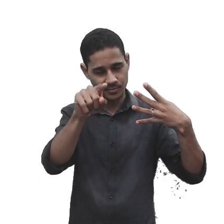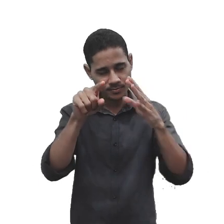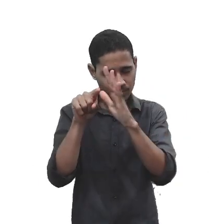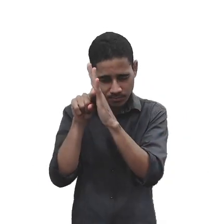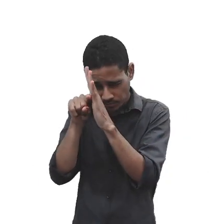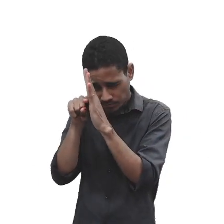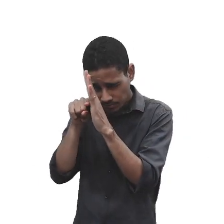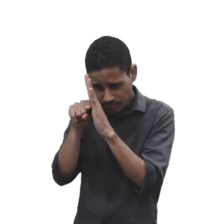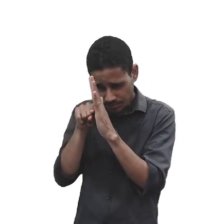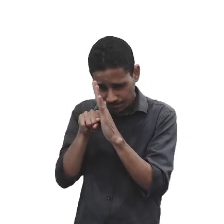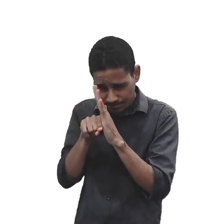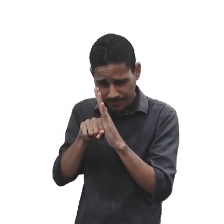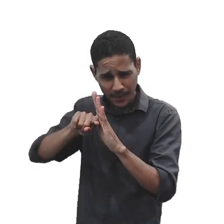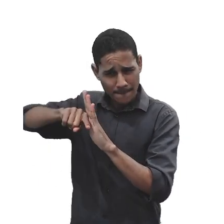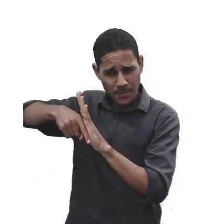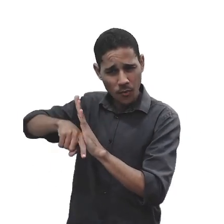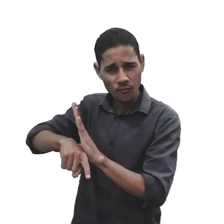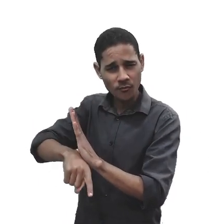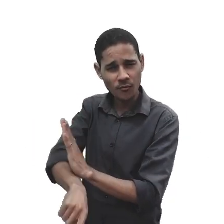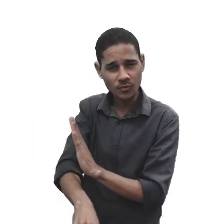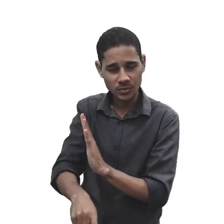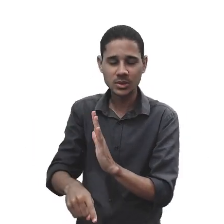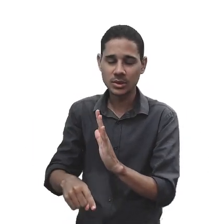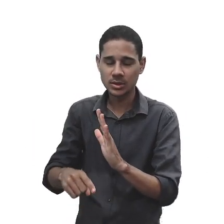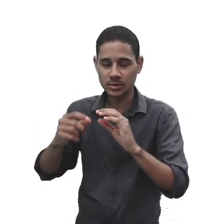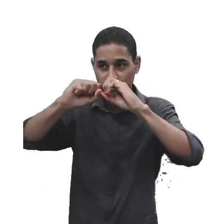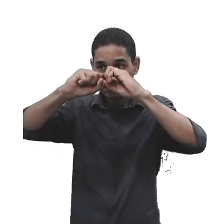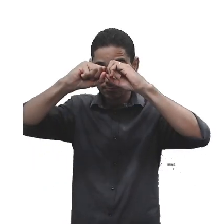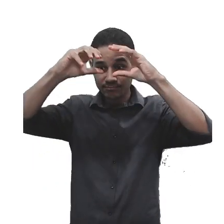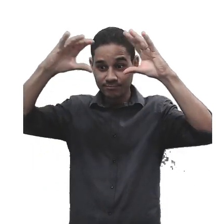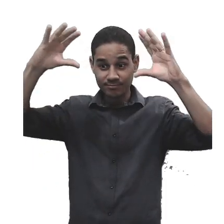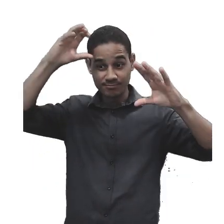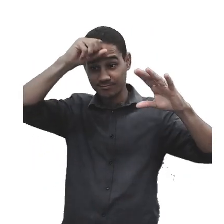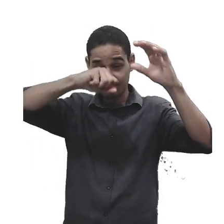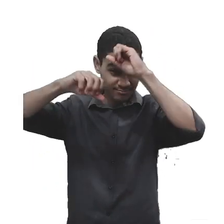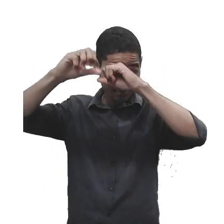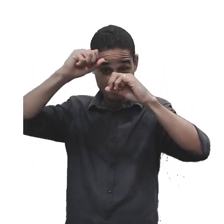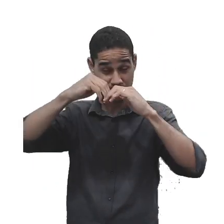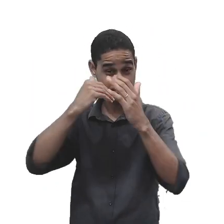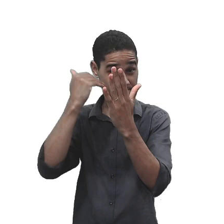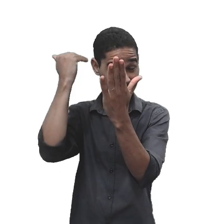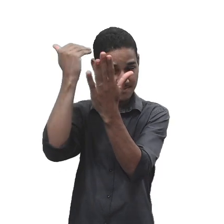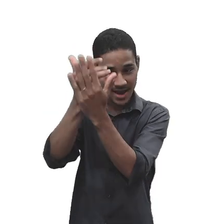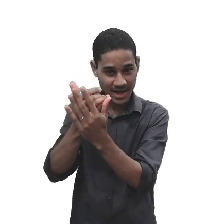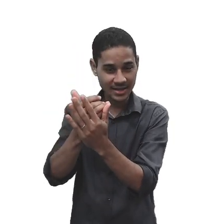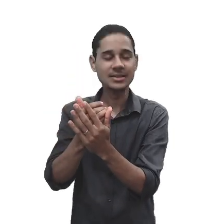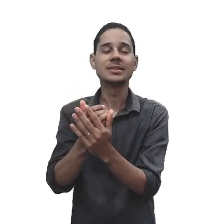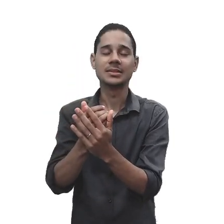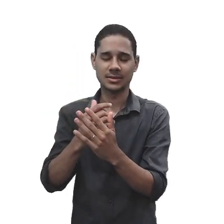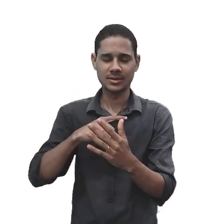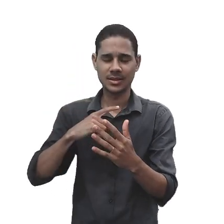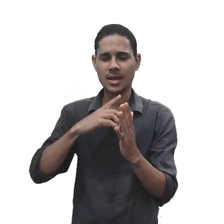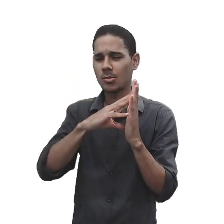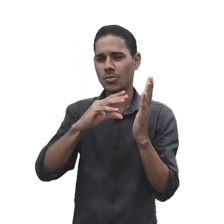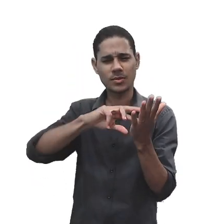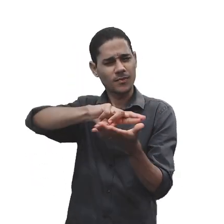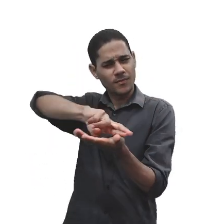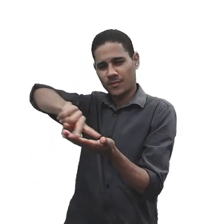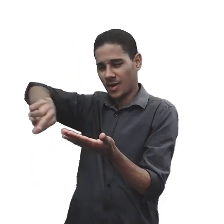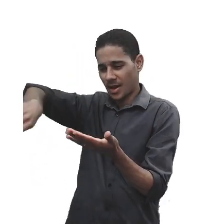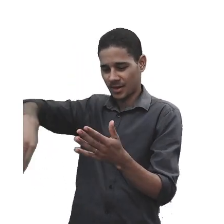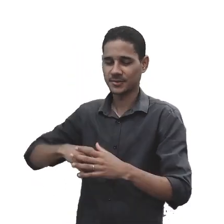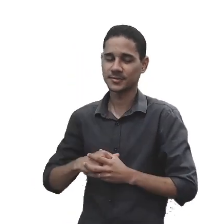pesquisar mais a fundo, para ampliar seus conhecimentos, você vai descobrir vários outros modelos de gestão.